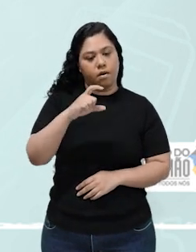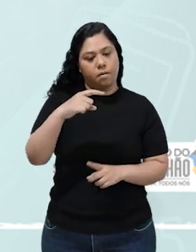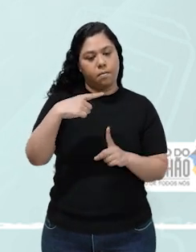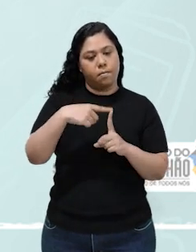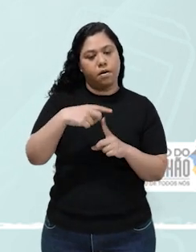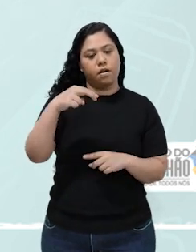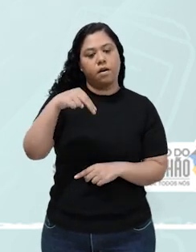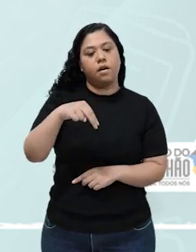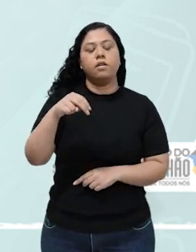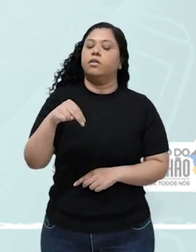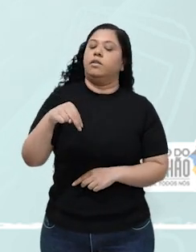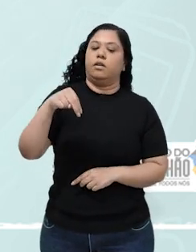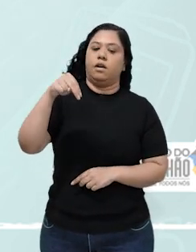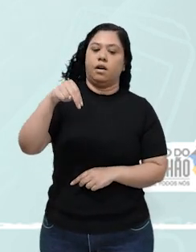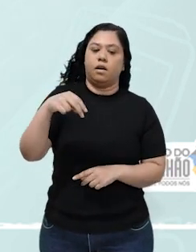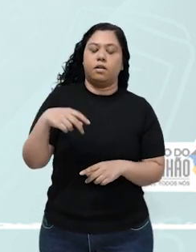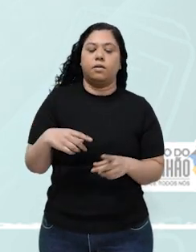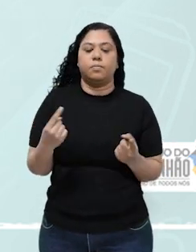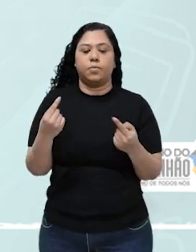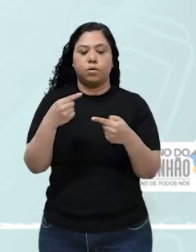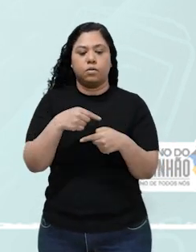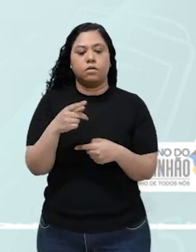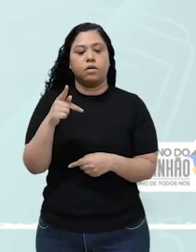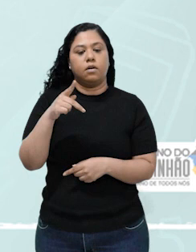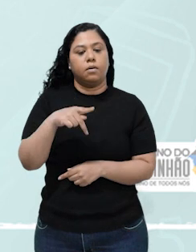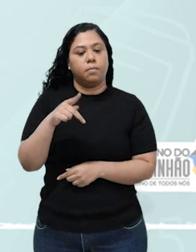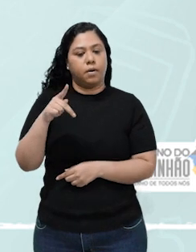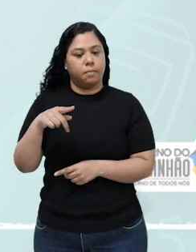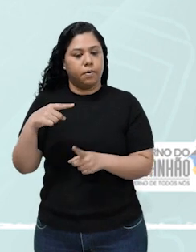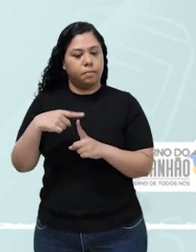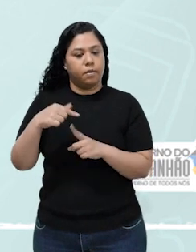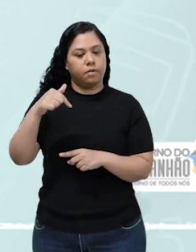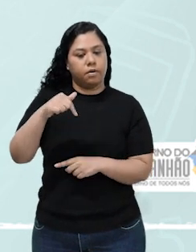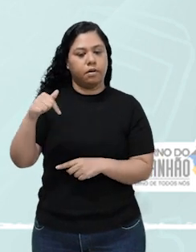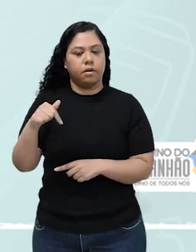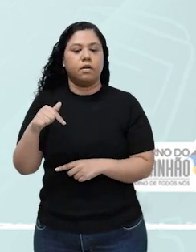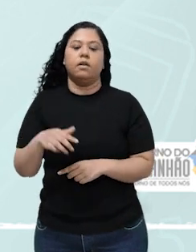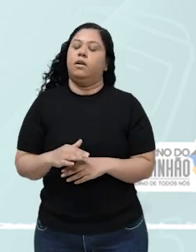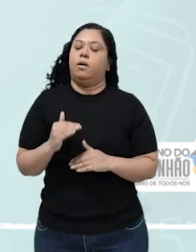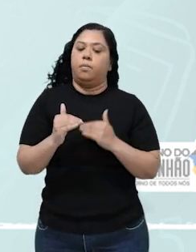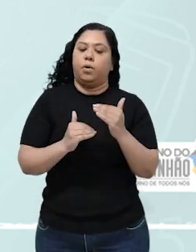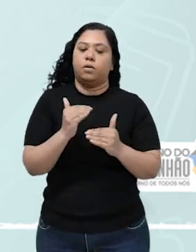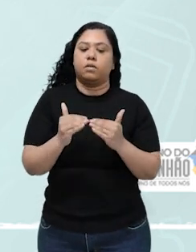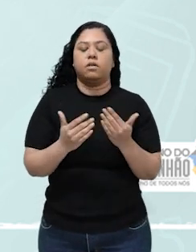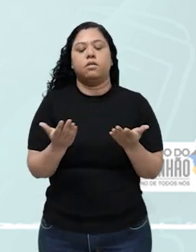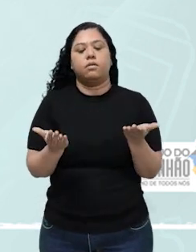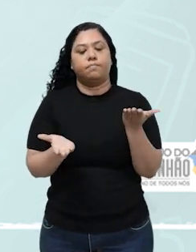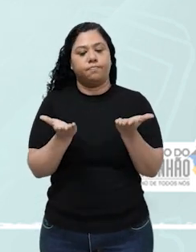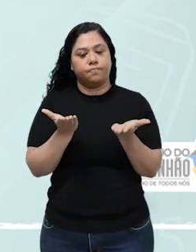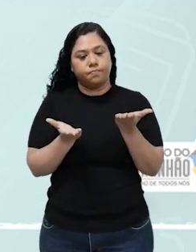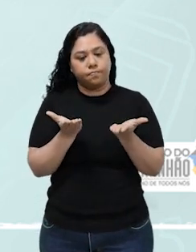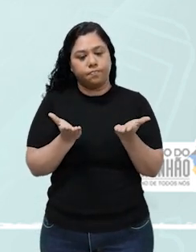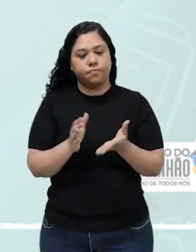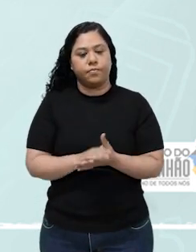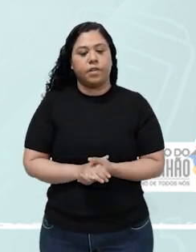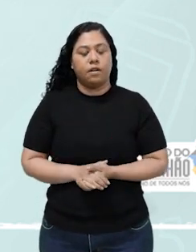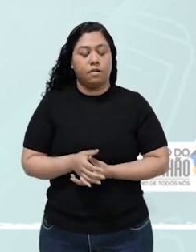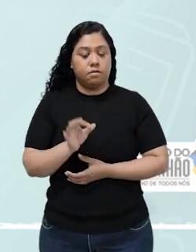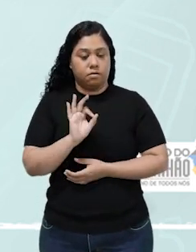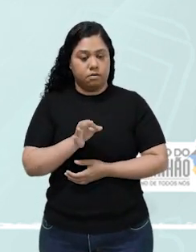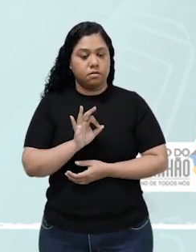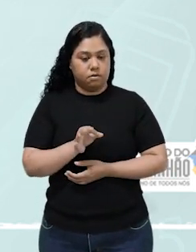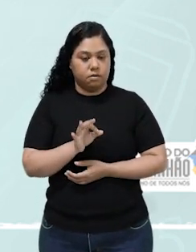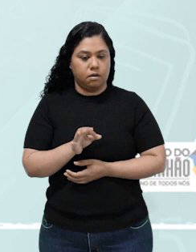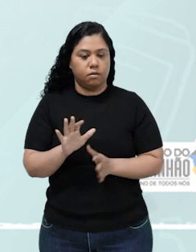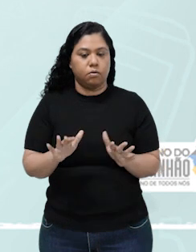Mz, M mais N, produzindo P mais Q, se processa para o equilíbrio. De acordo com o gráfico, é correto afirmar